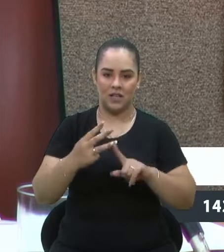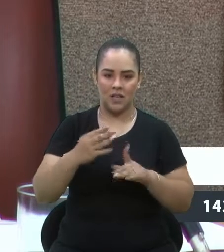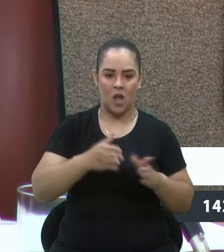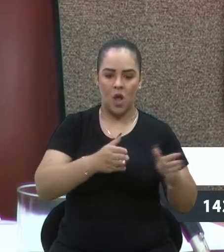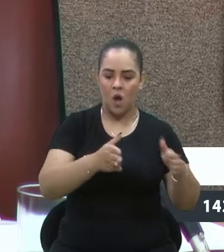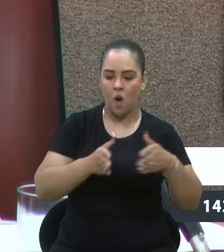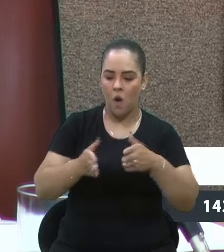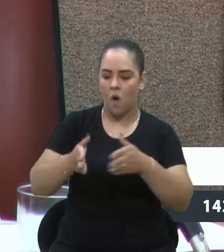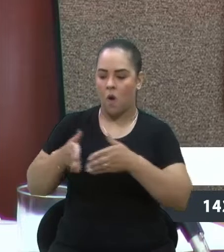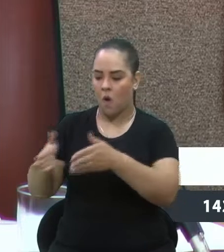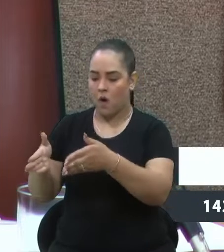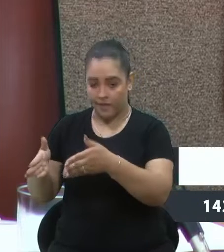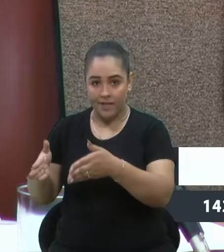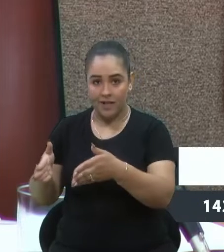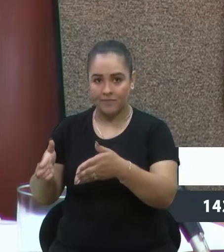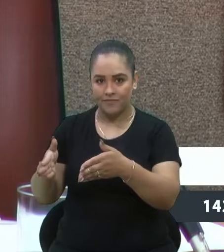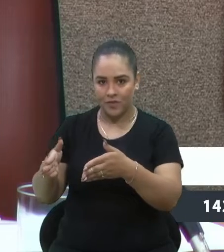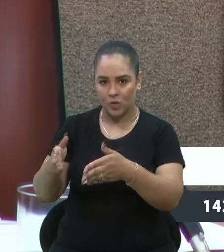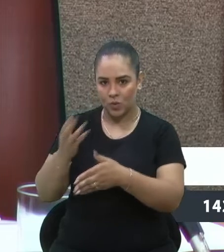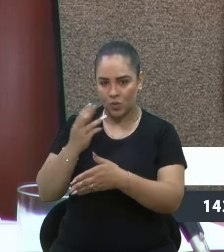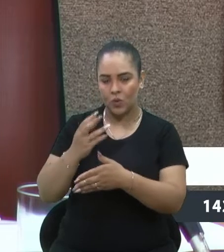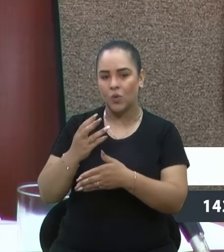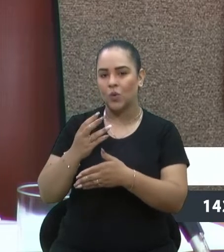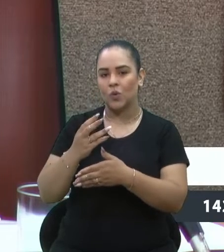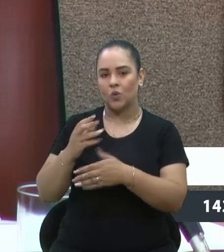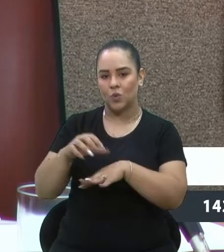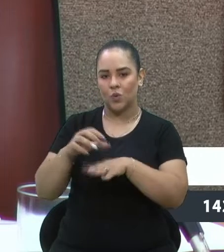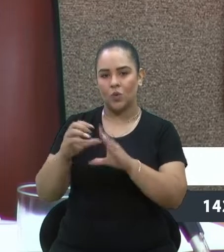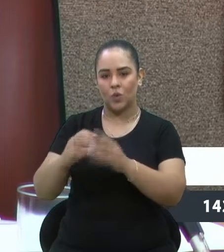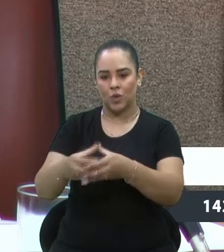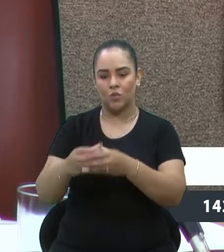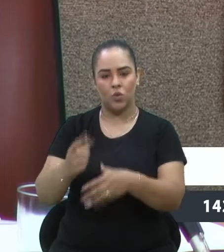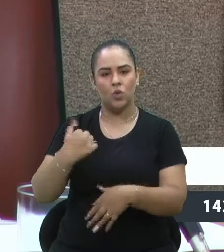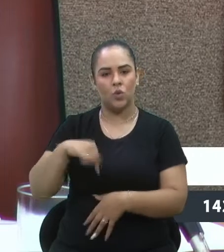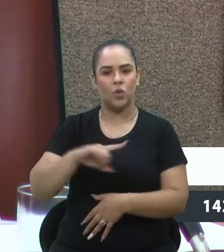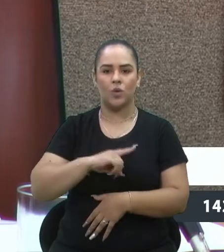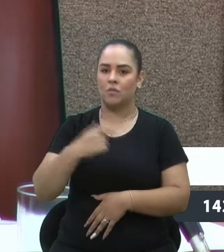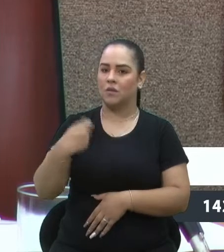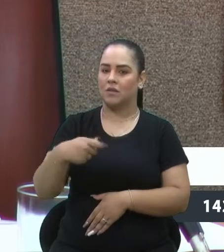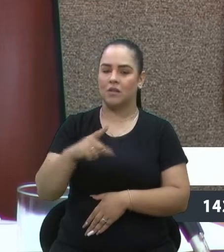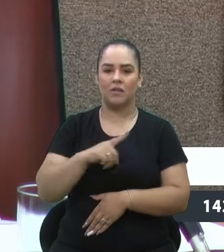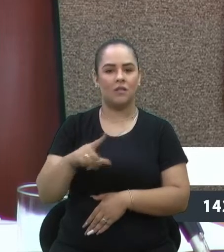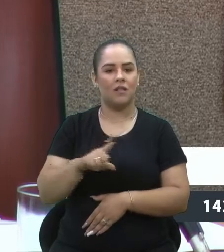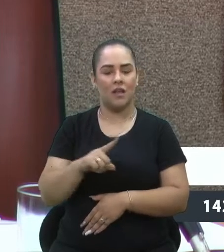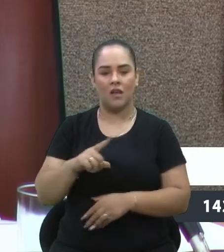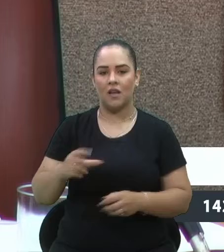de o quanto o Caxias do Sul precisa se dedicar em instituir o Museu da Festa da Uva.